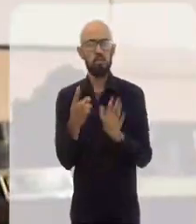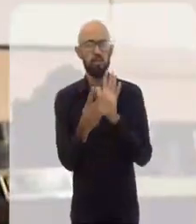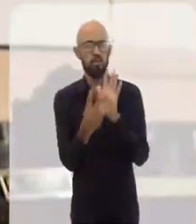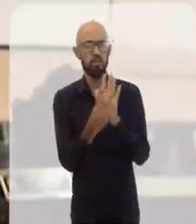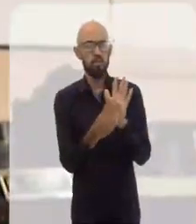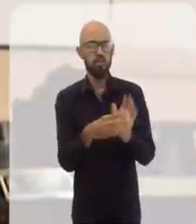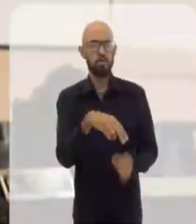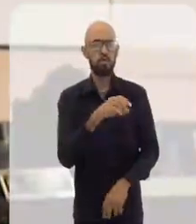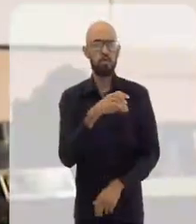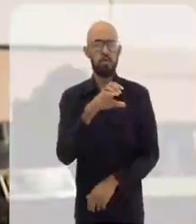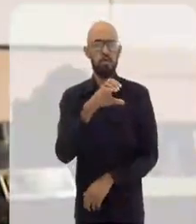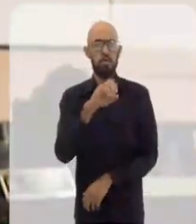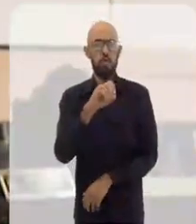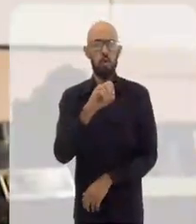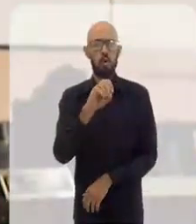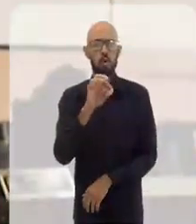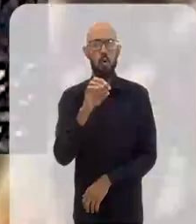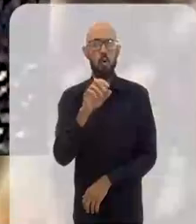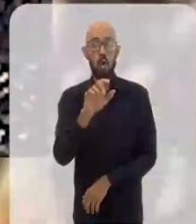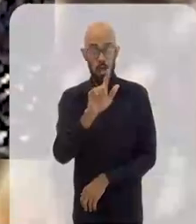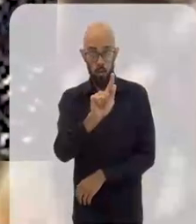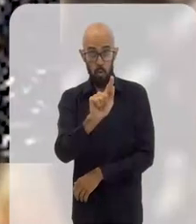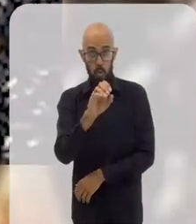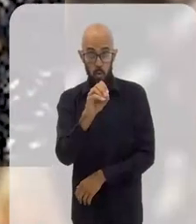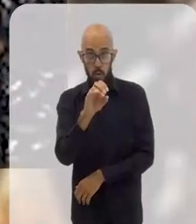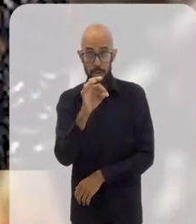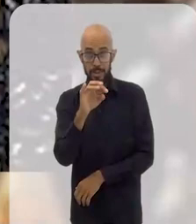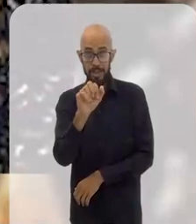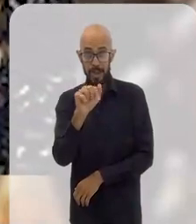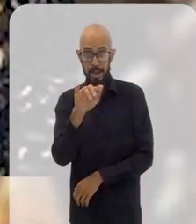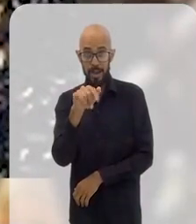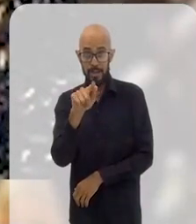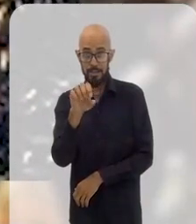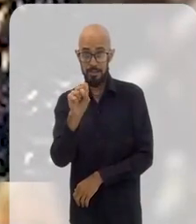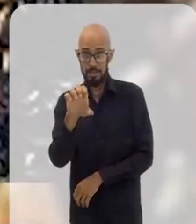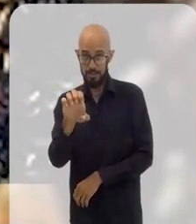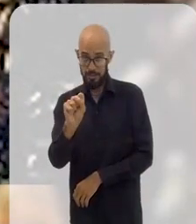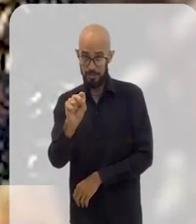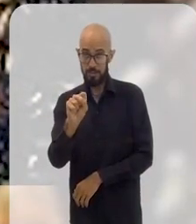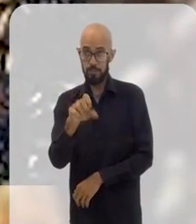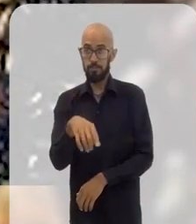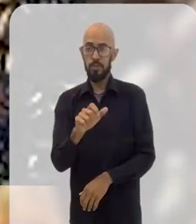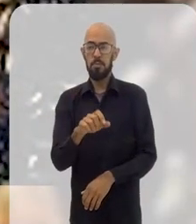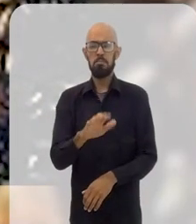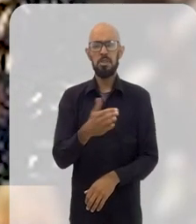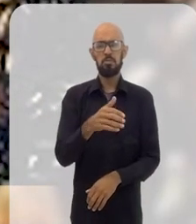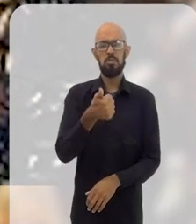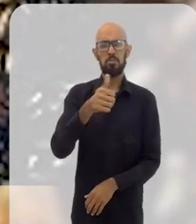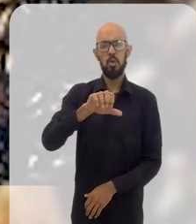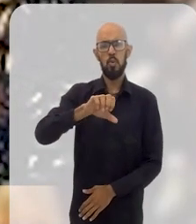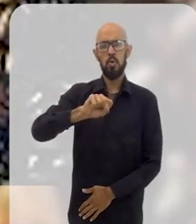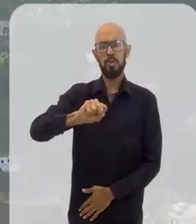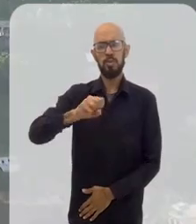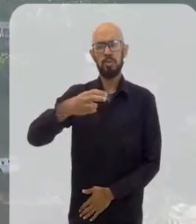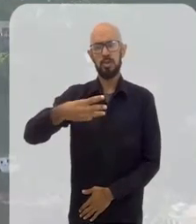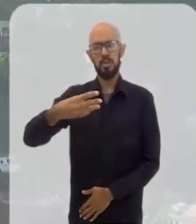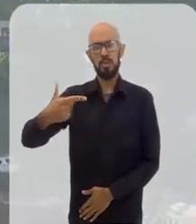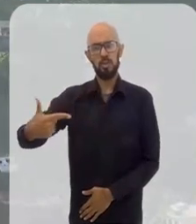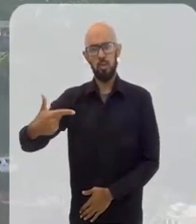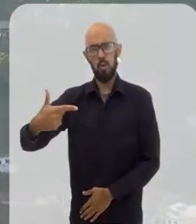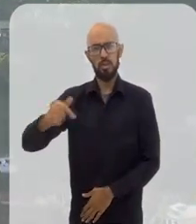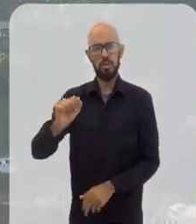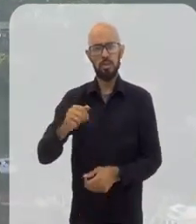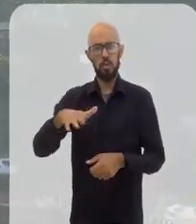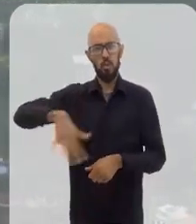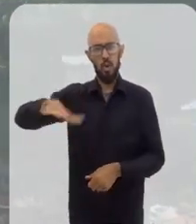ocupavam o litoral campista. Por volta de 1832, a região foi ocupada. A partir